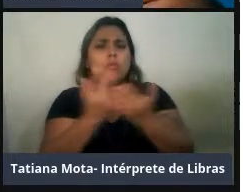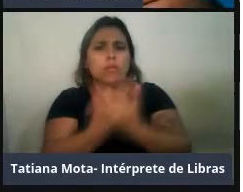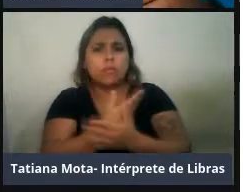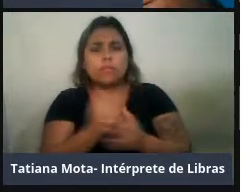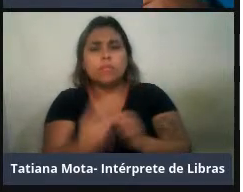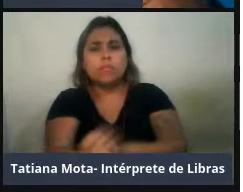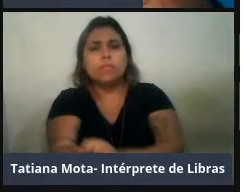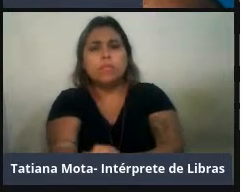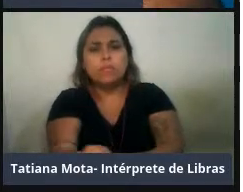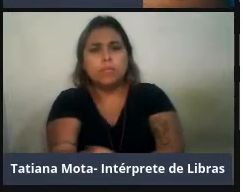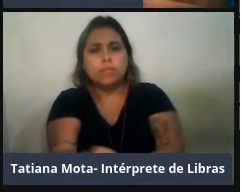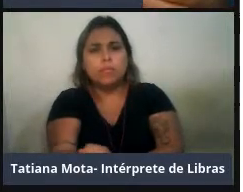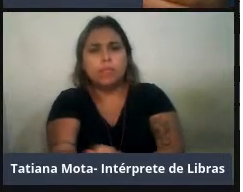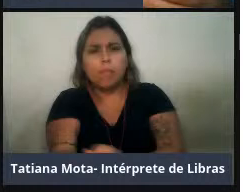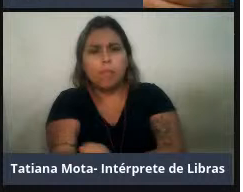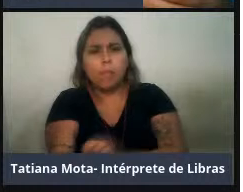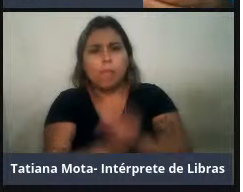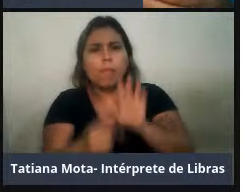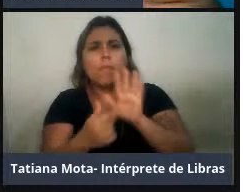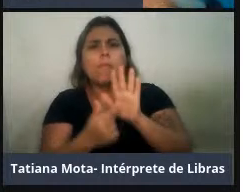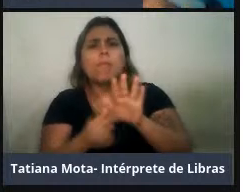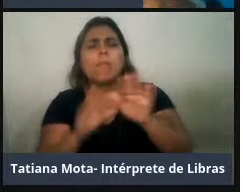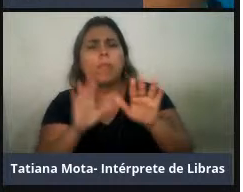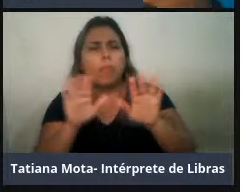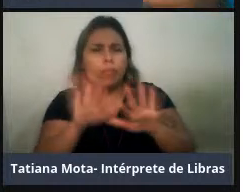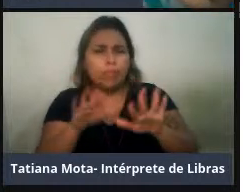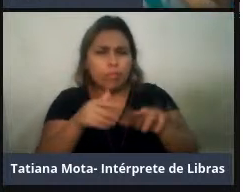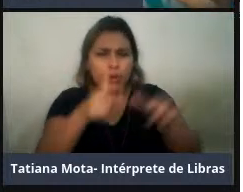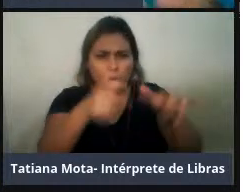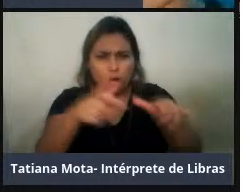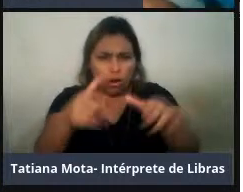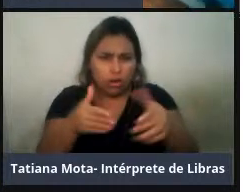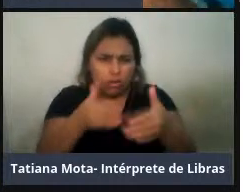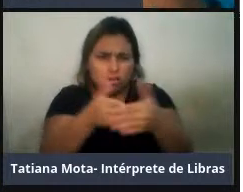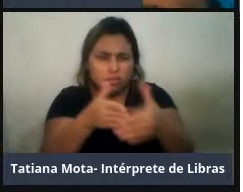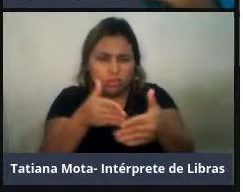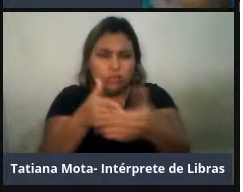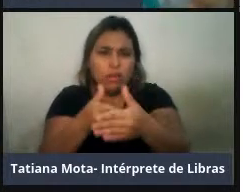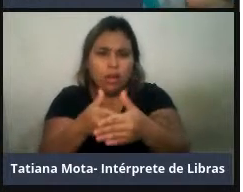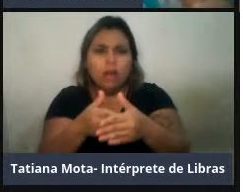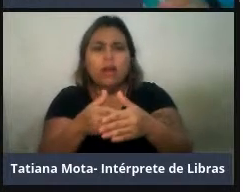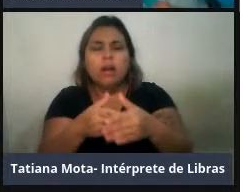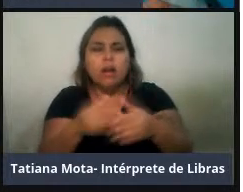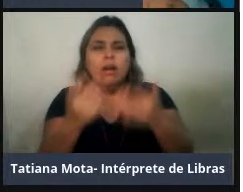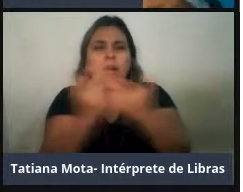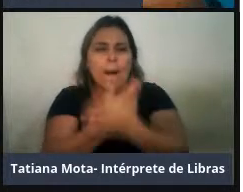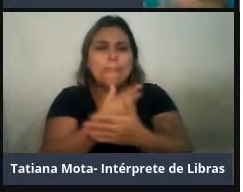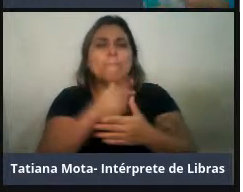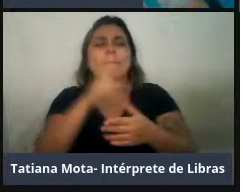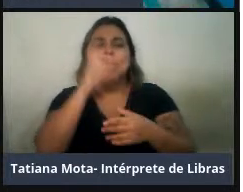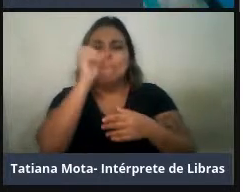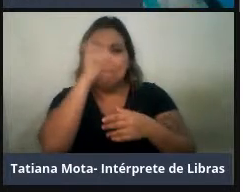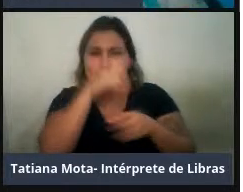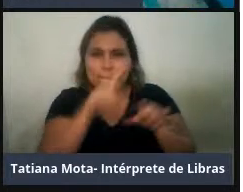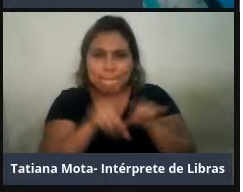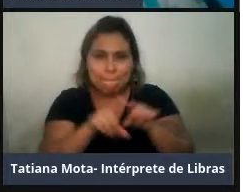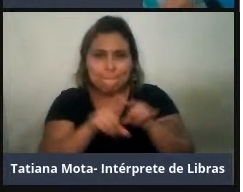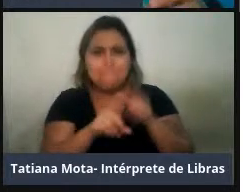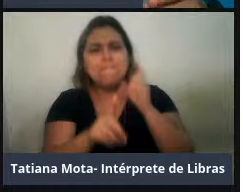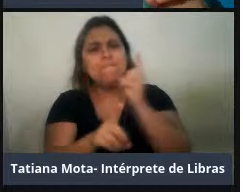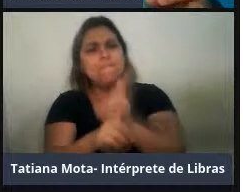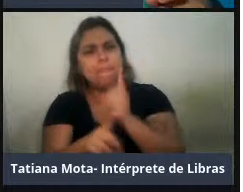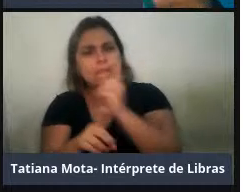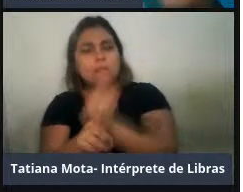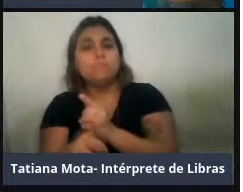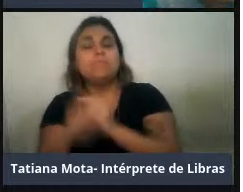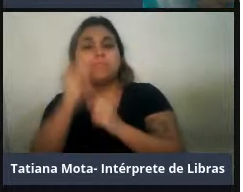como a gente tinha uma amostragem limitada em alguns locais, como na Guiana Francesa, por exemplo, que foram poucas avistagens, poucos encontros analisados,